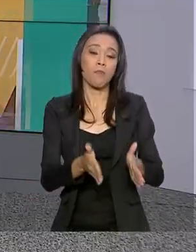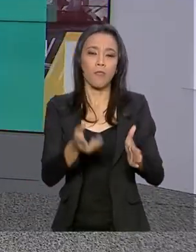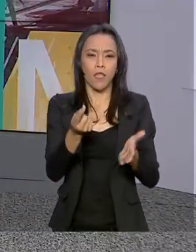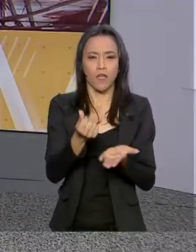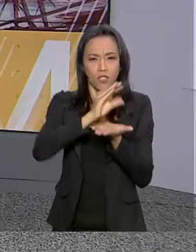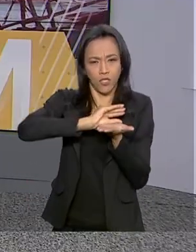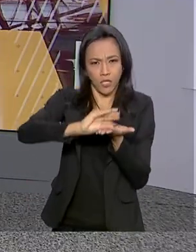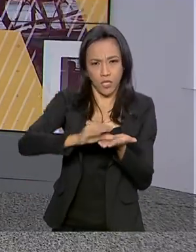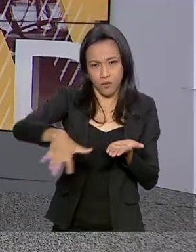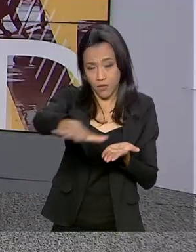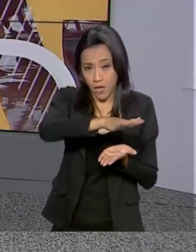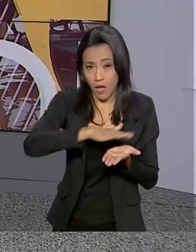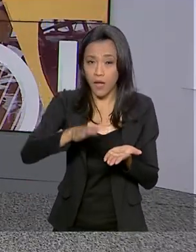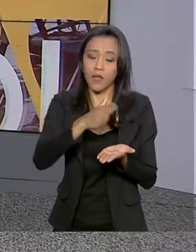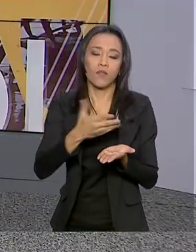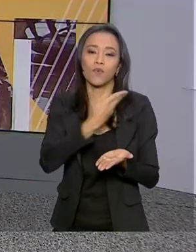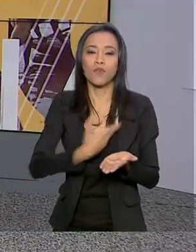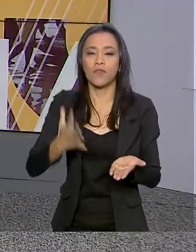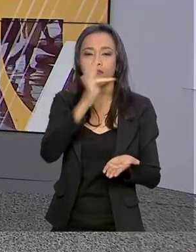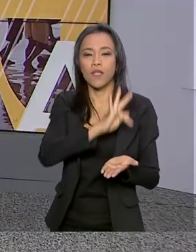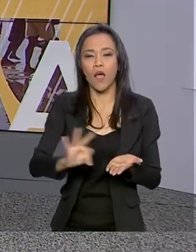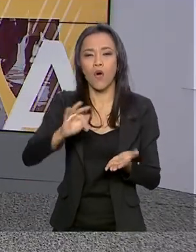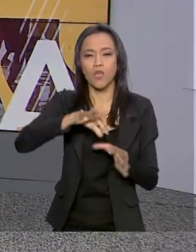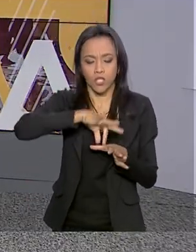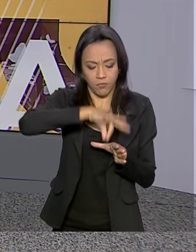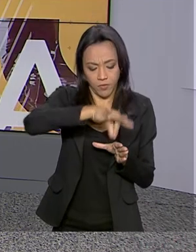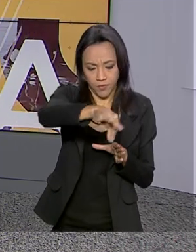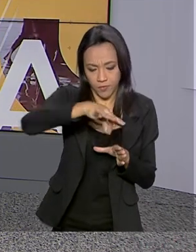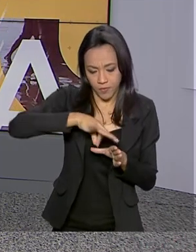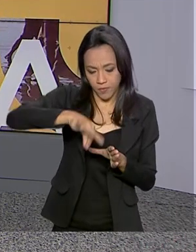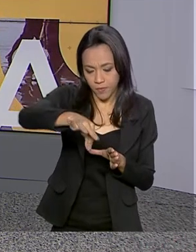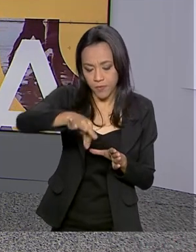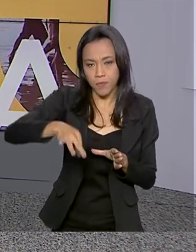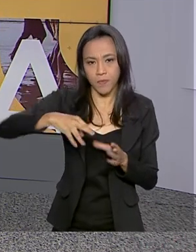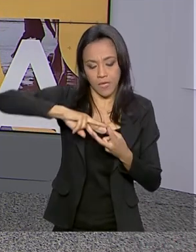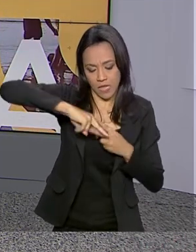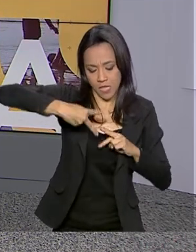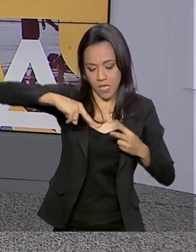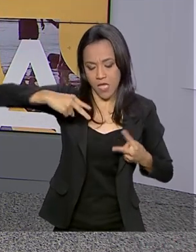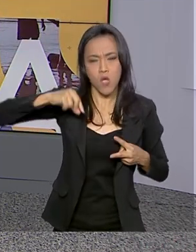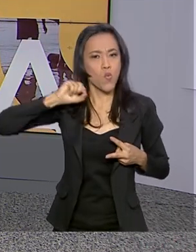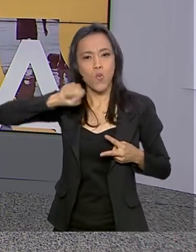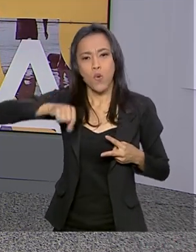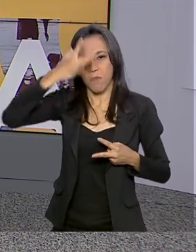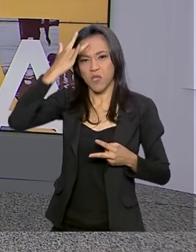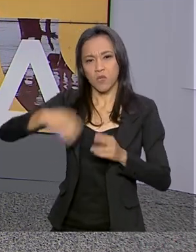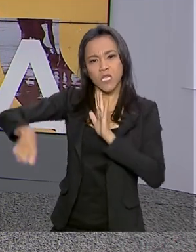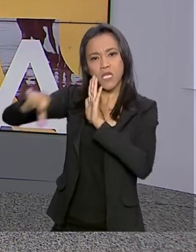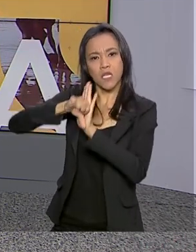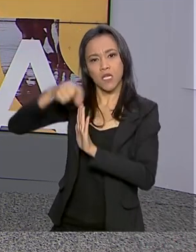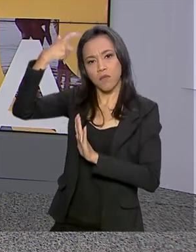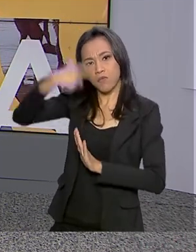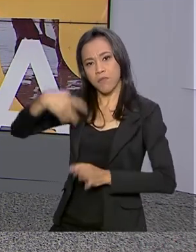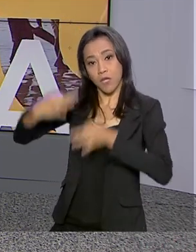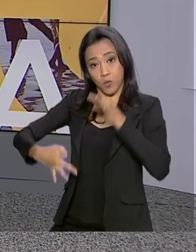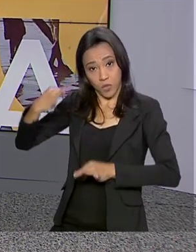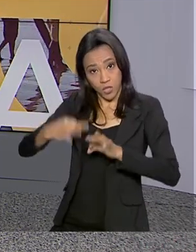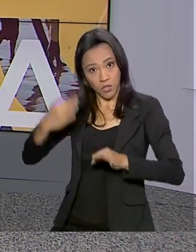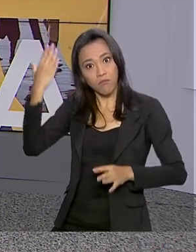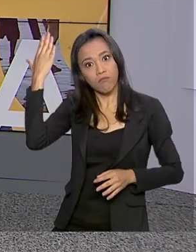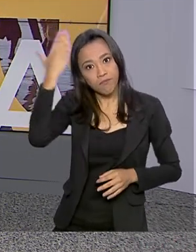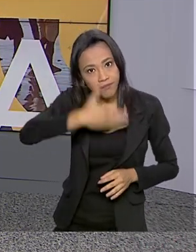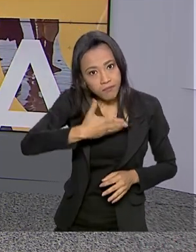governo federal no Banco Nacional de Perfis Genéticos, que cadastra o DNA de condenados pela Justiça, já mostram resultados.